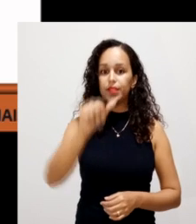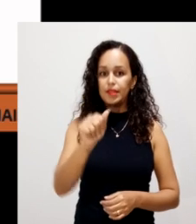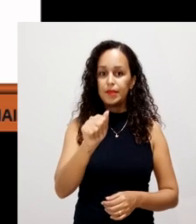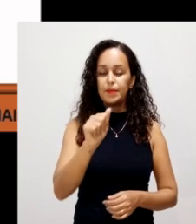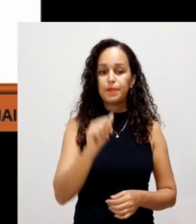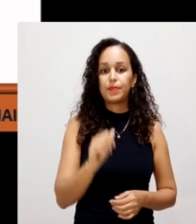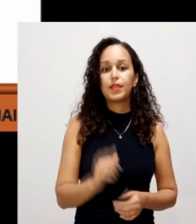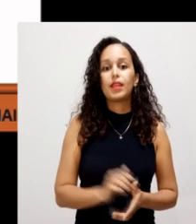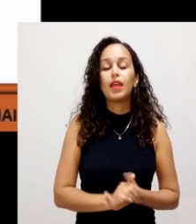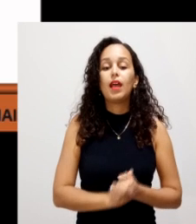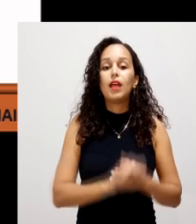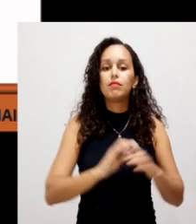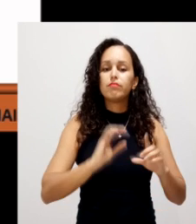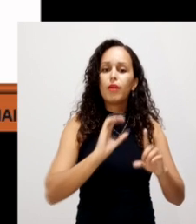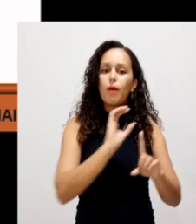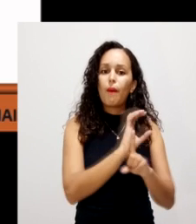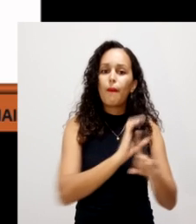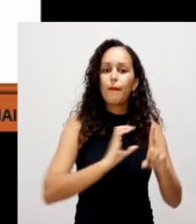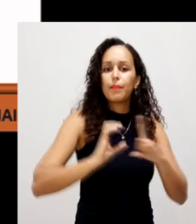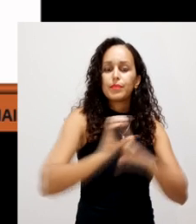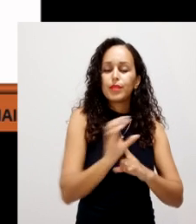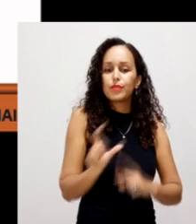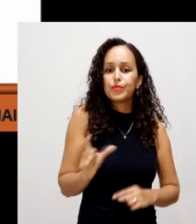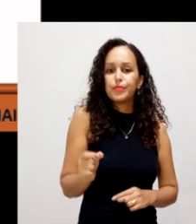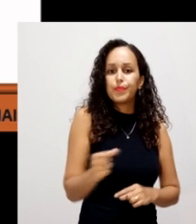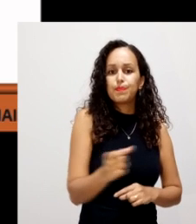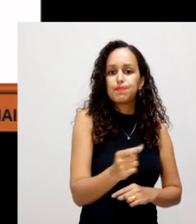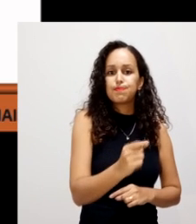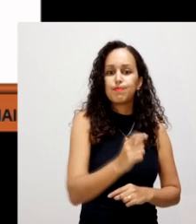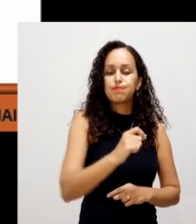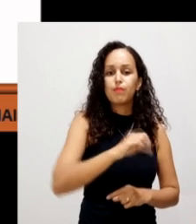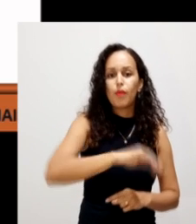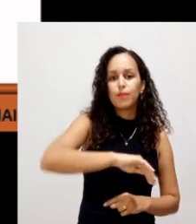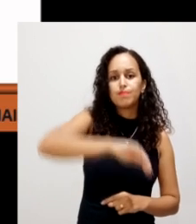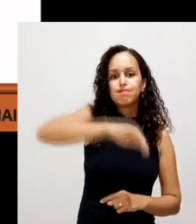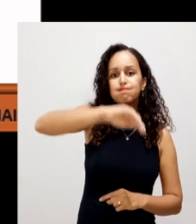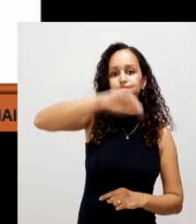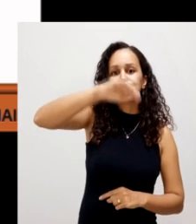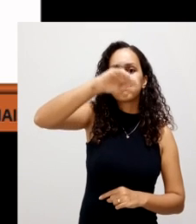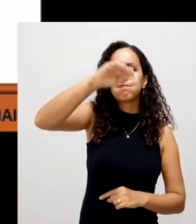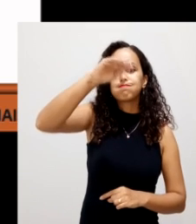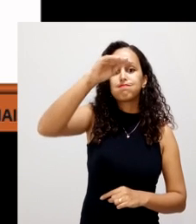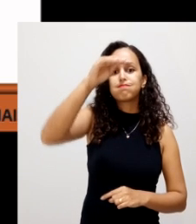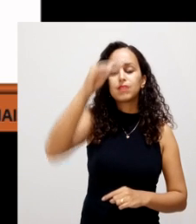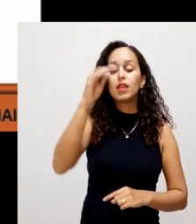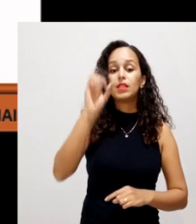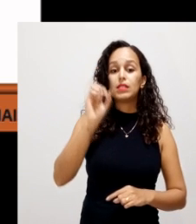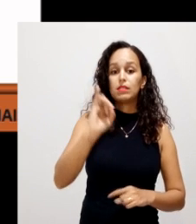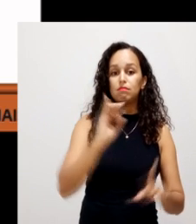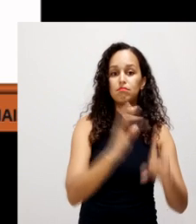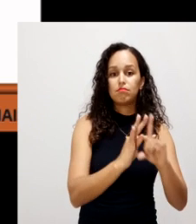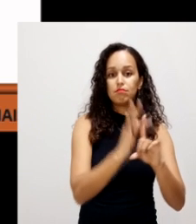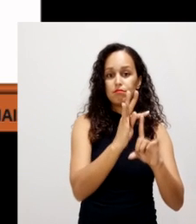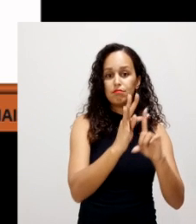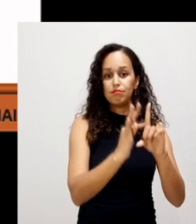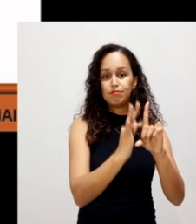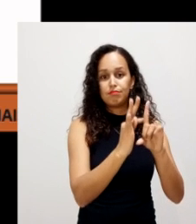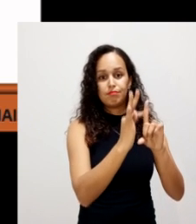matéria orgânica. Essa comunidade de micro-organismos, ela vai aumentar bastante à medida que nós vamos aumentando aqui a temperatura.